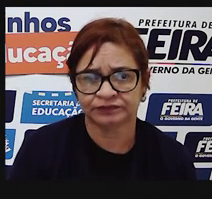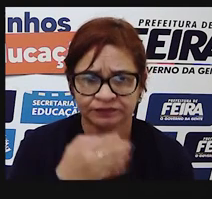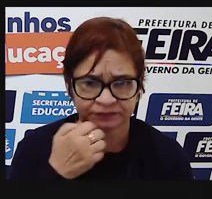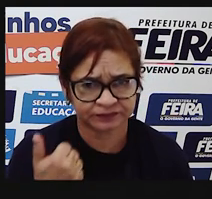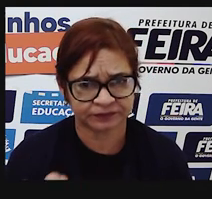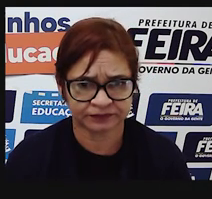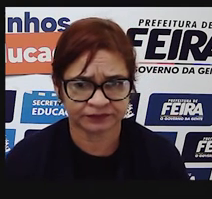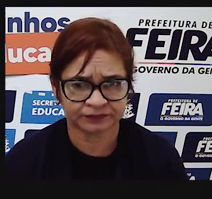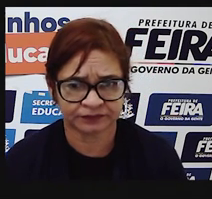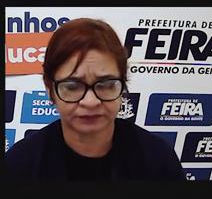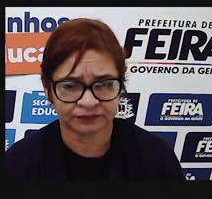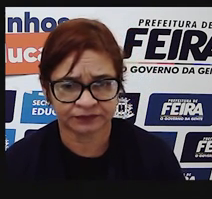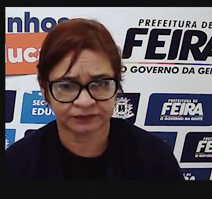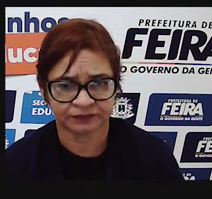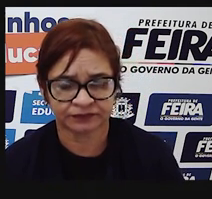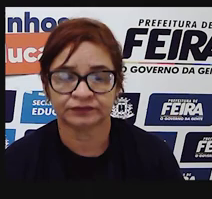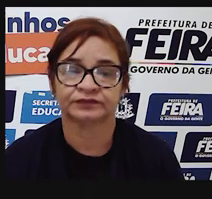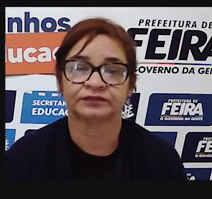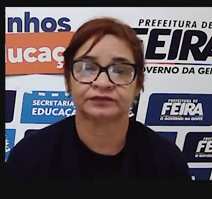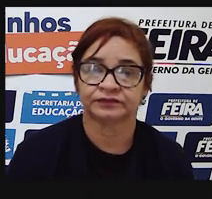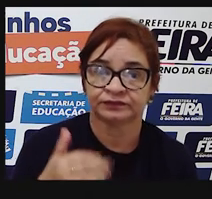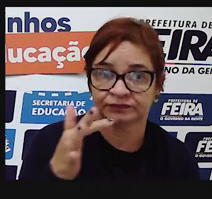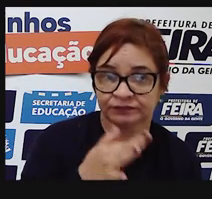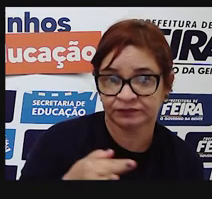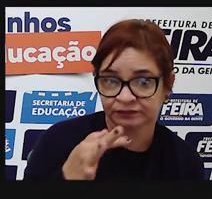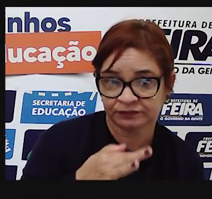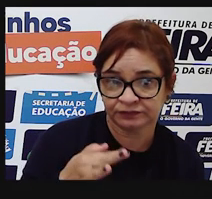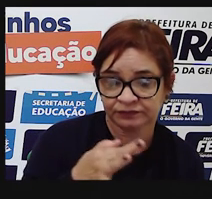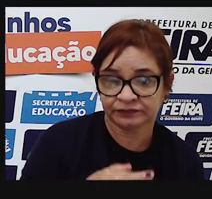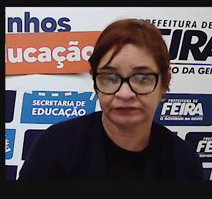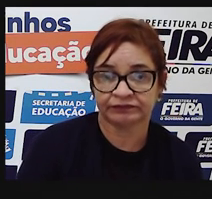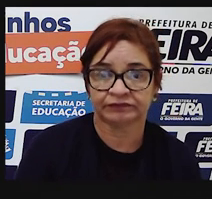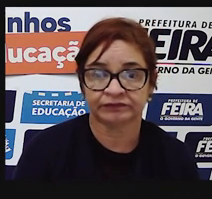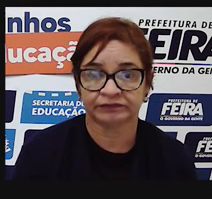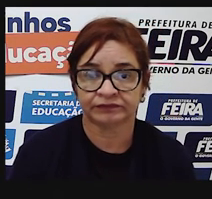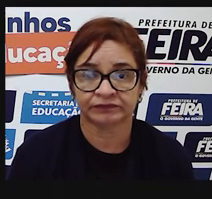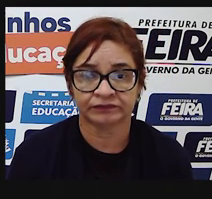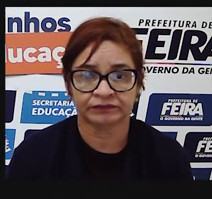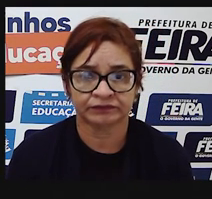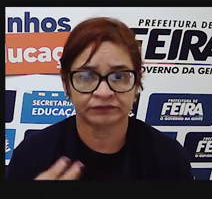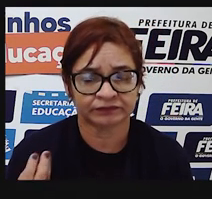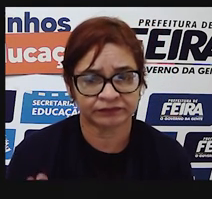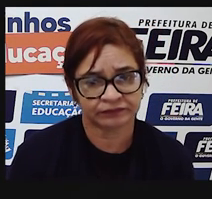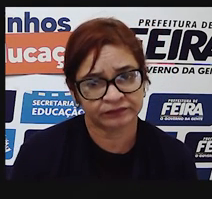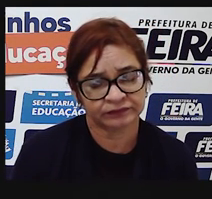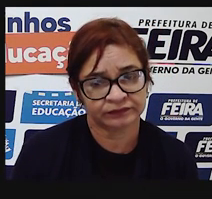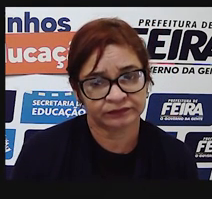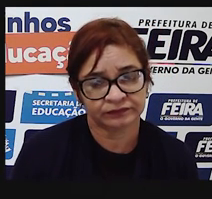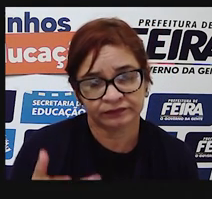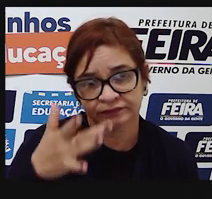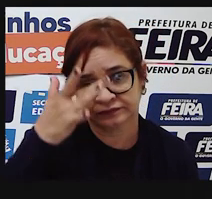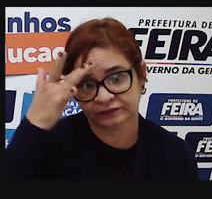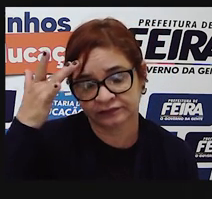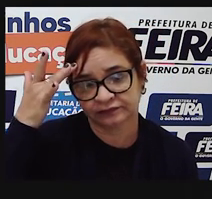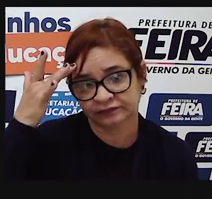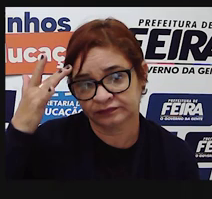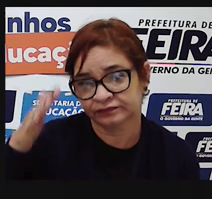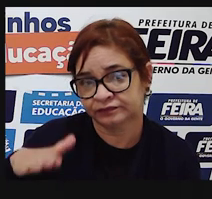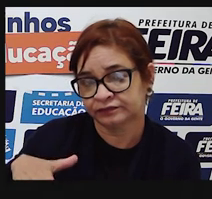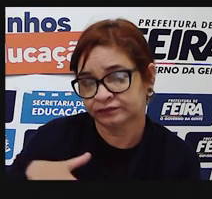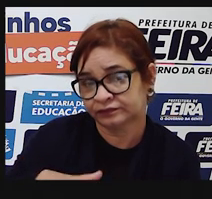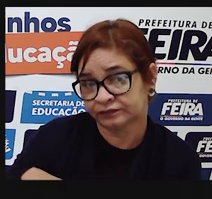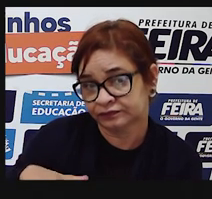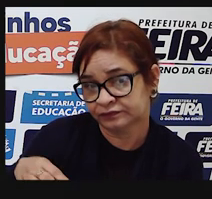que é uma expressão francesa, como o seu interlocutor, a pessoa que está conversando com ele através do